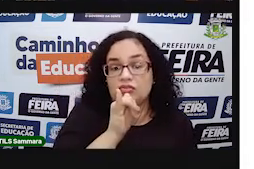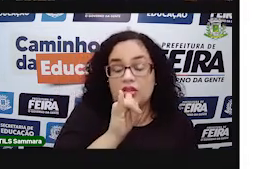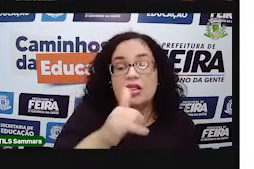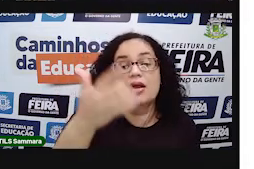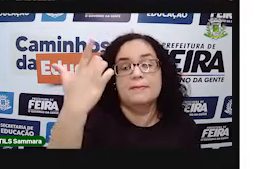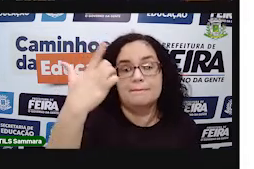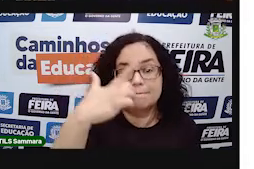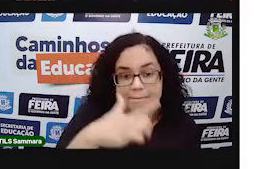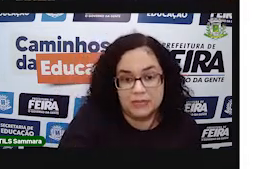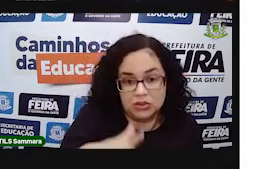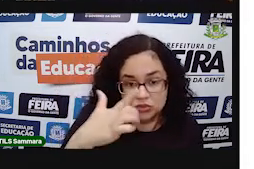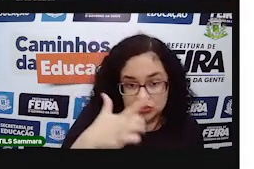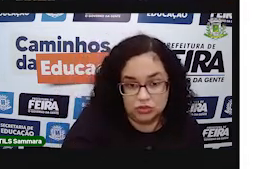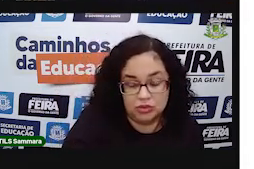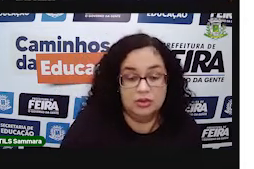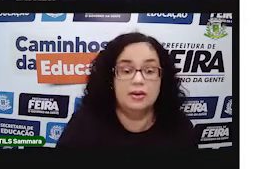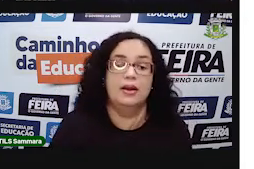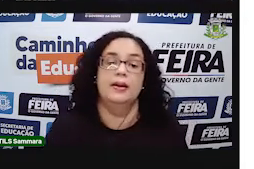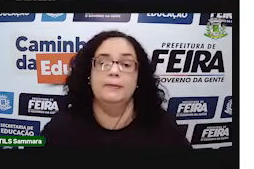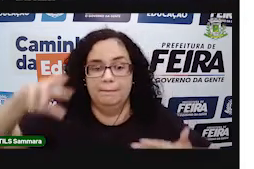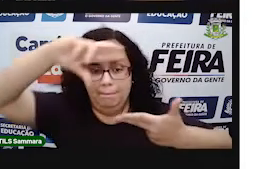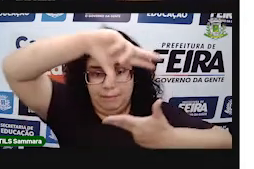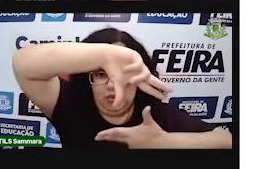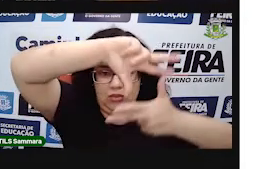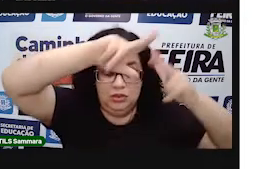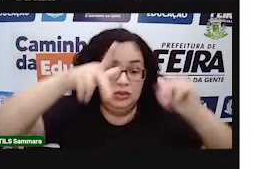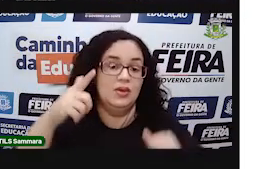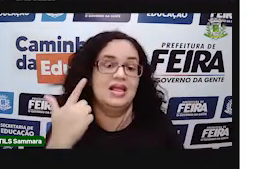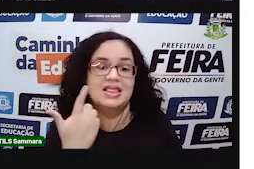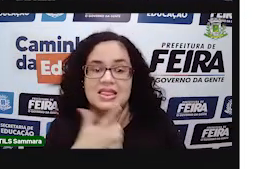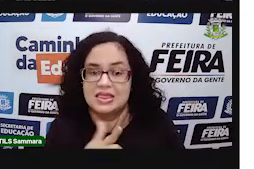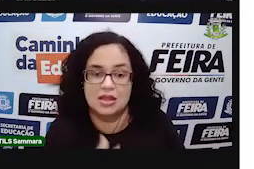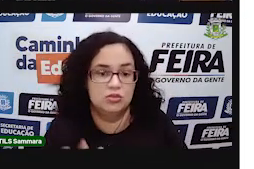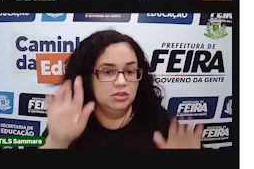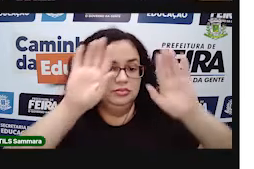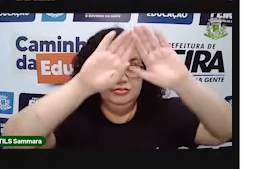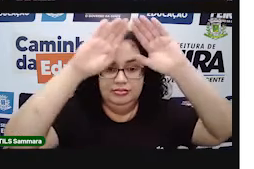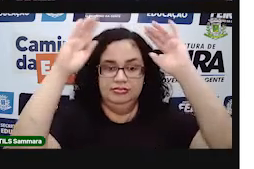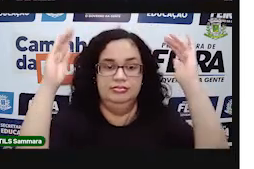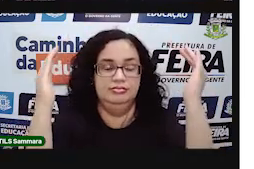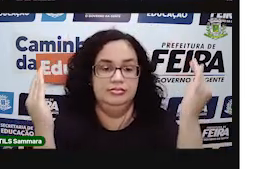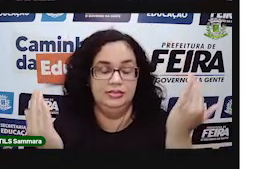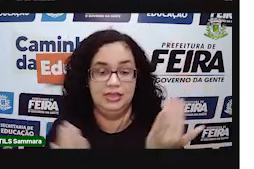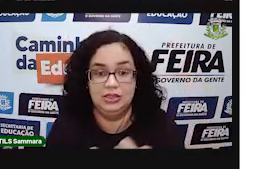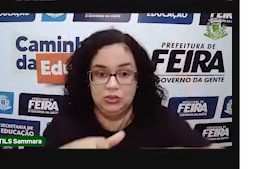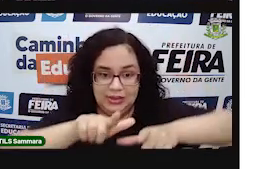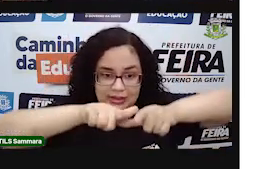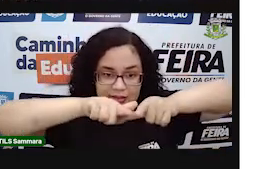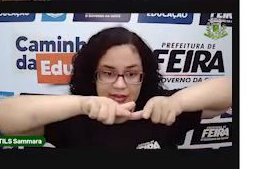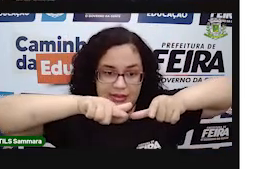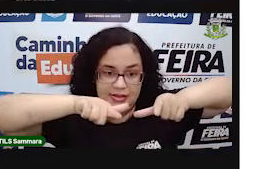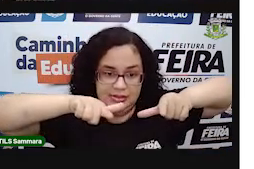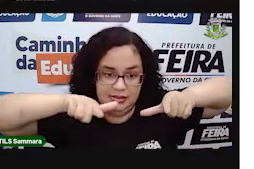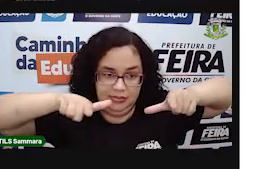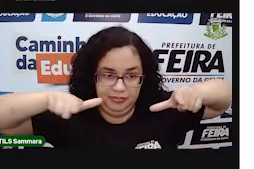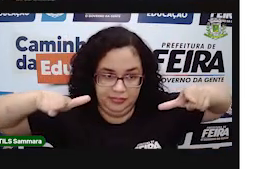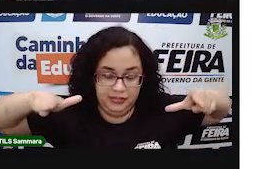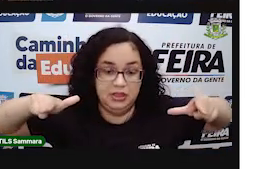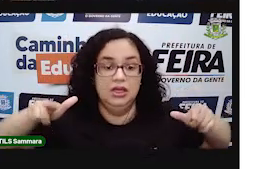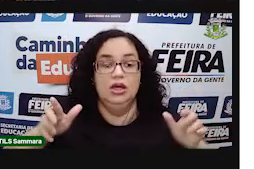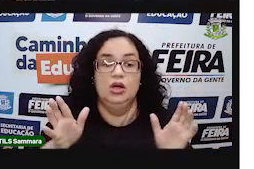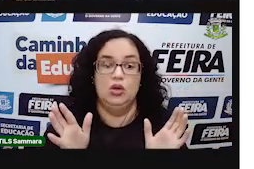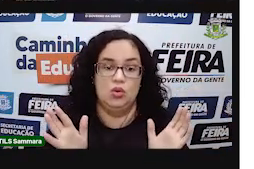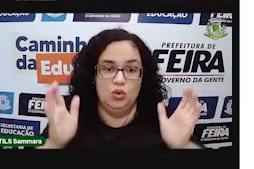olha, eu repetindo de novo. Poliedros não tem partes arredondadas, partes lisas. Corpos